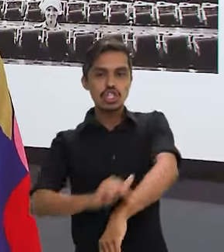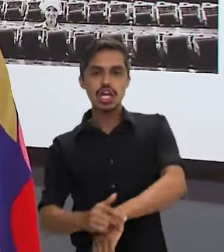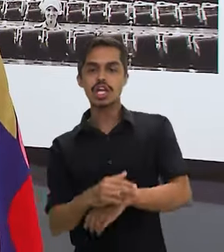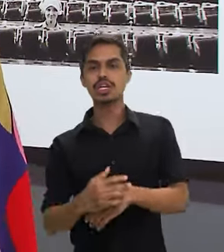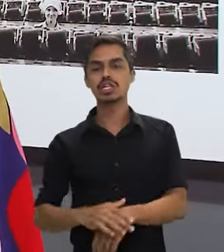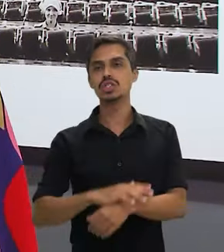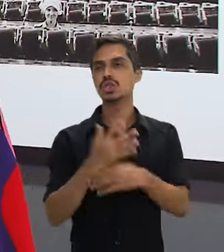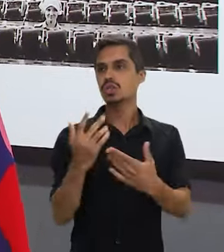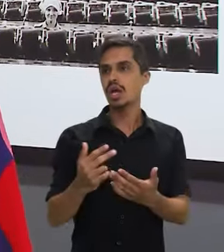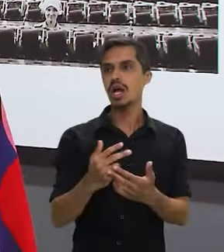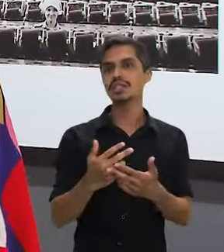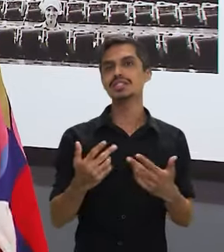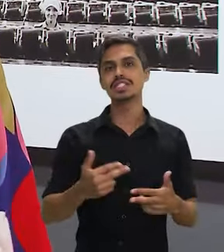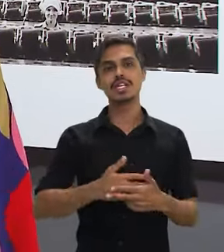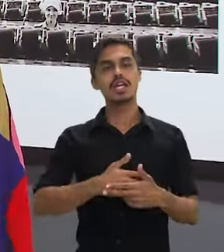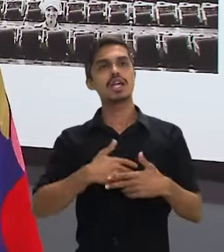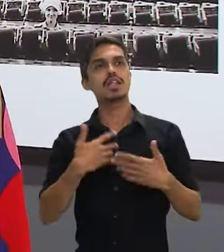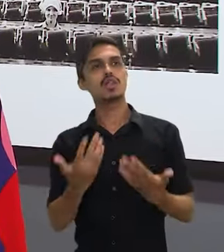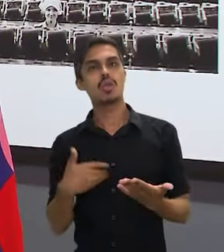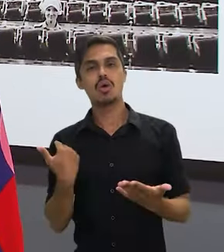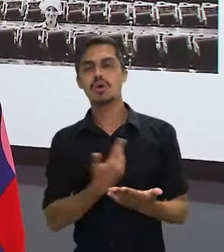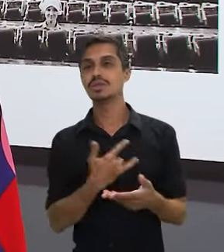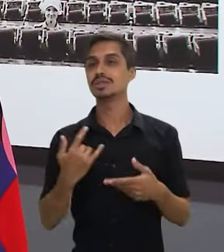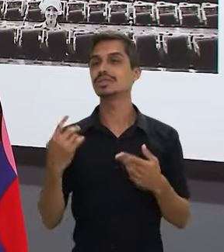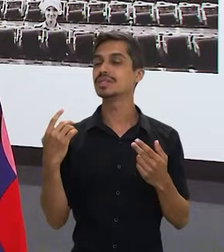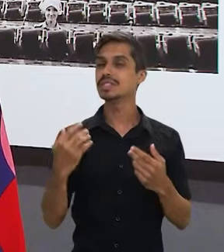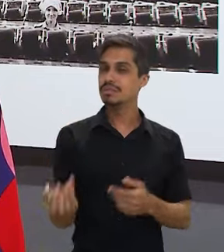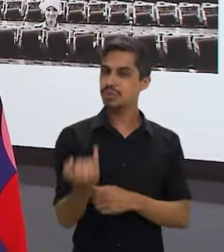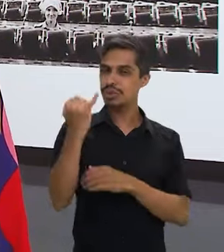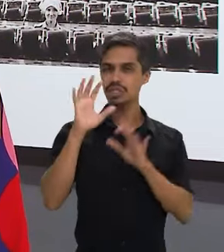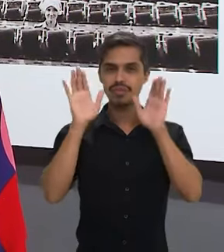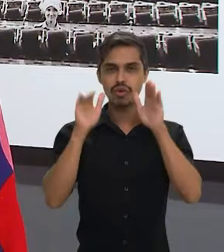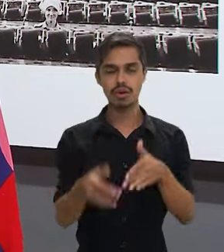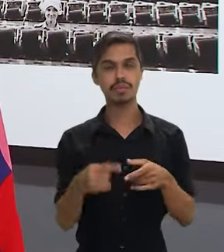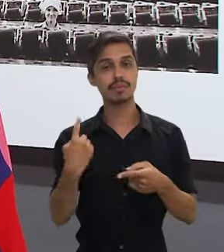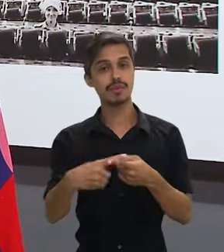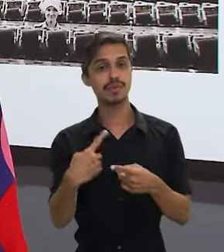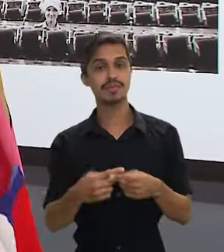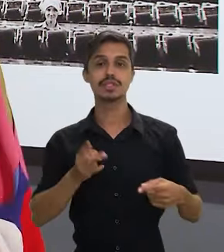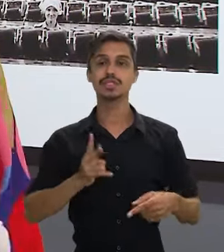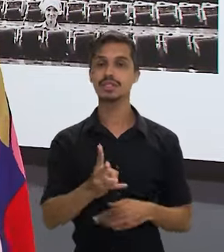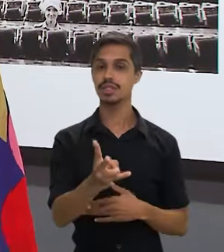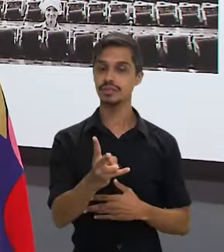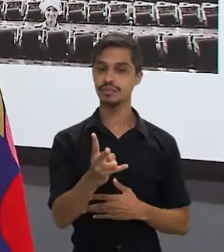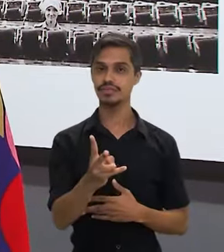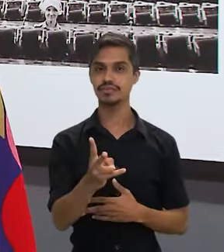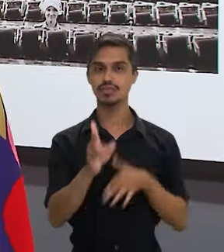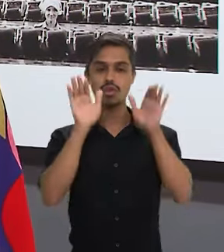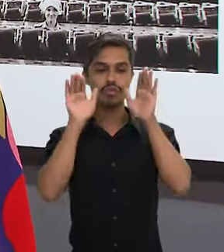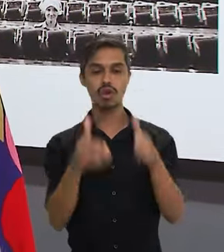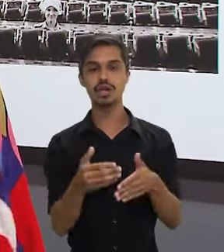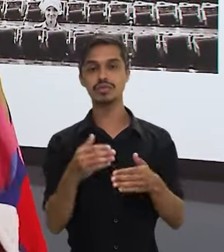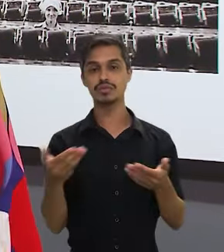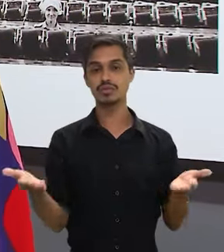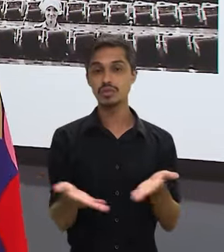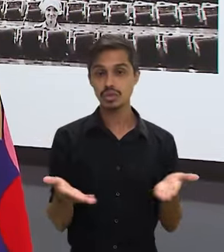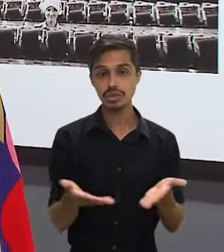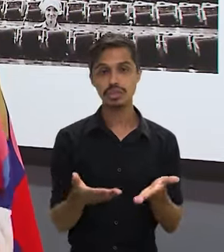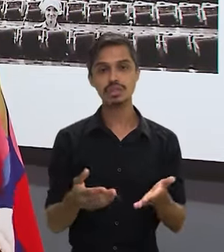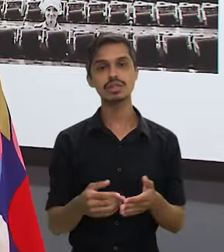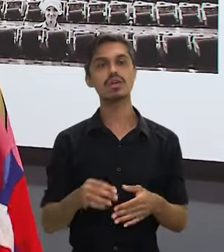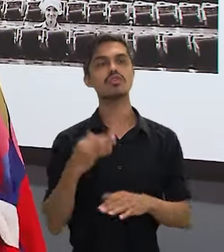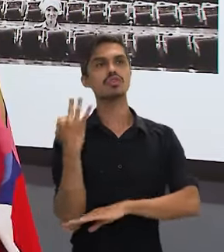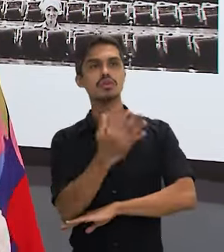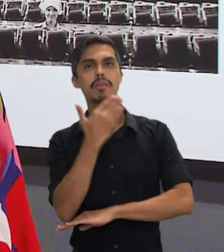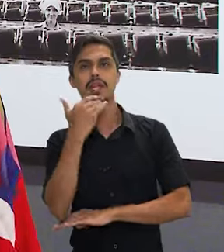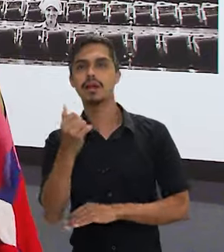raça, sexualidade, é extremamente importante para que a gente possa, cada vez mais, estar ficando no presente, um futuro melhor